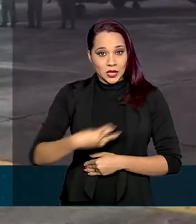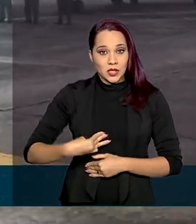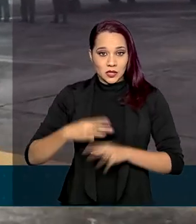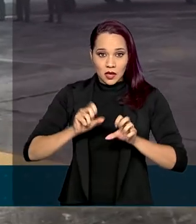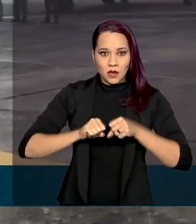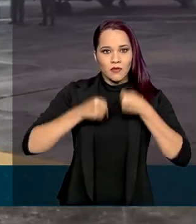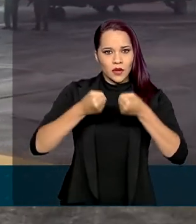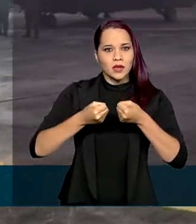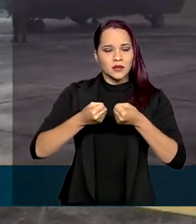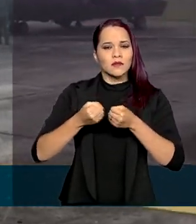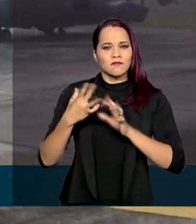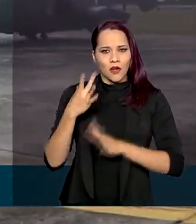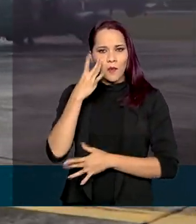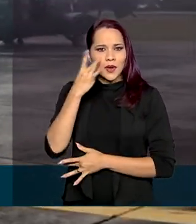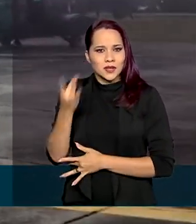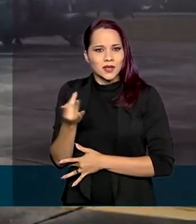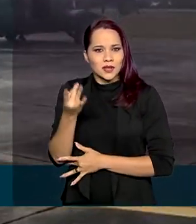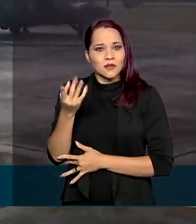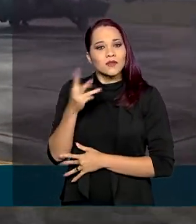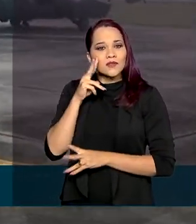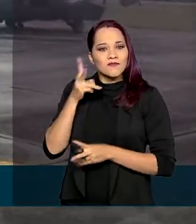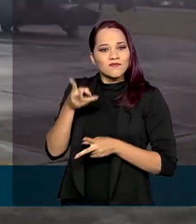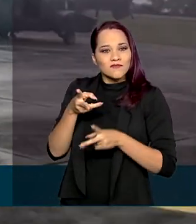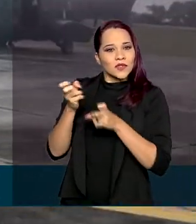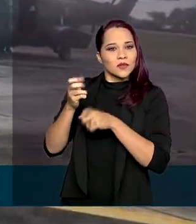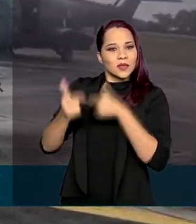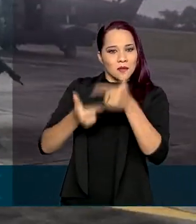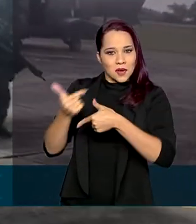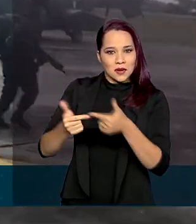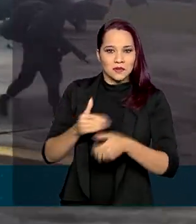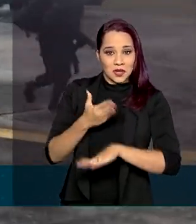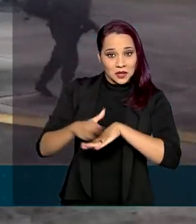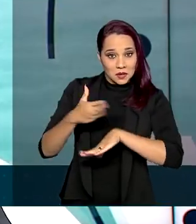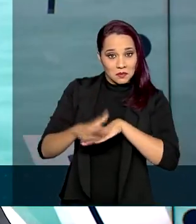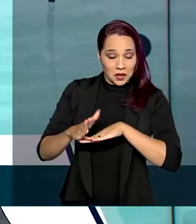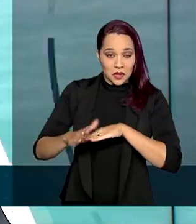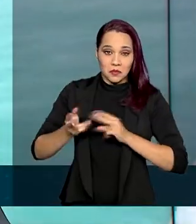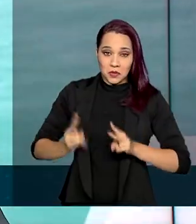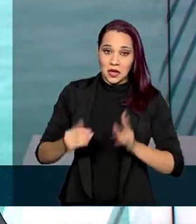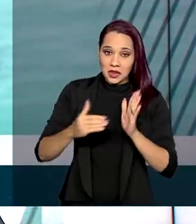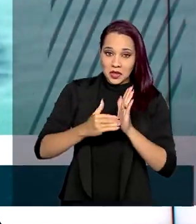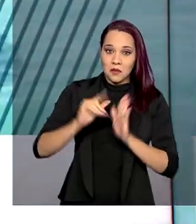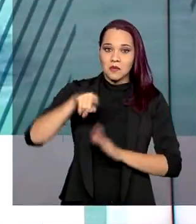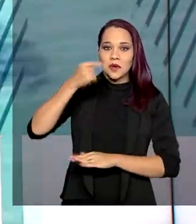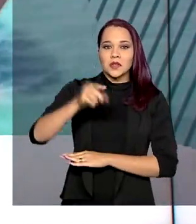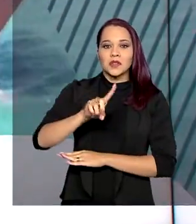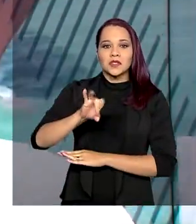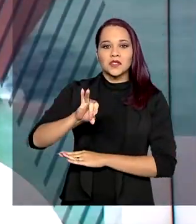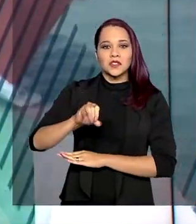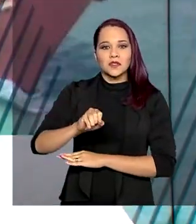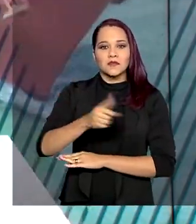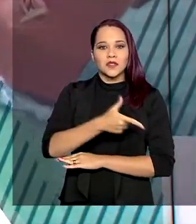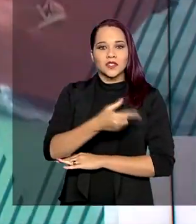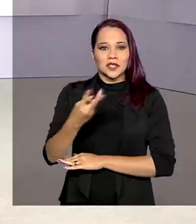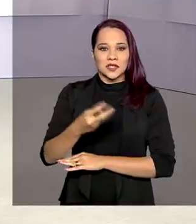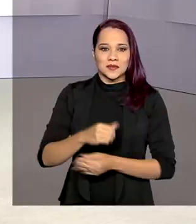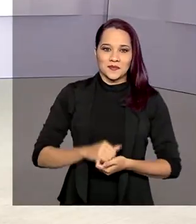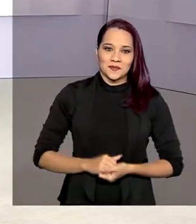Silva, esteve presente, onde conferiu de perto as atividades. O treinamento segue até o próximo dia 23.